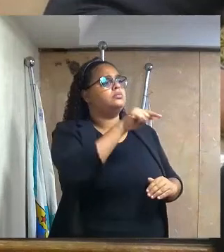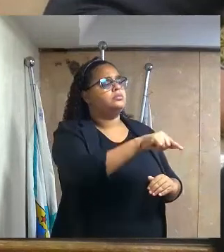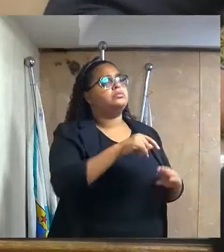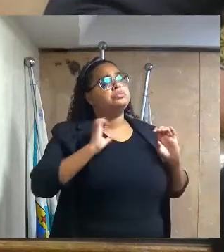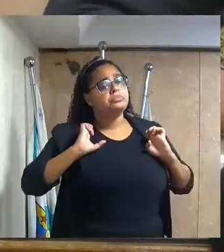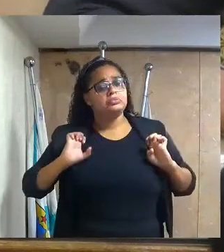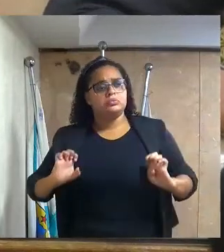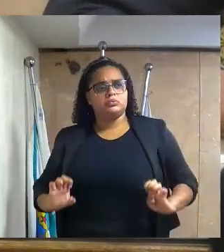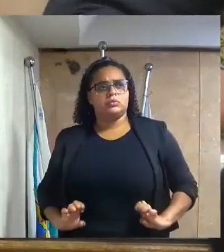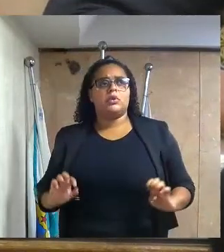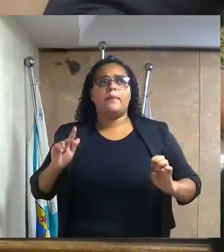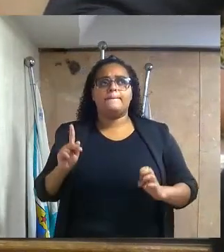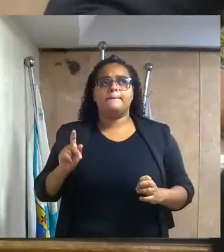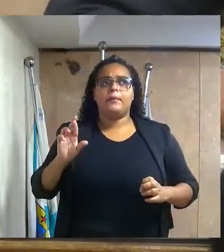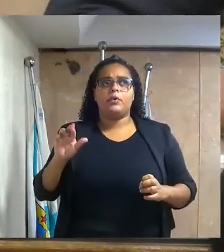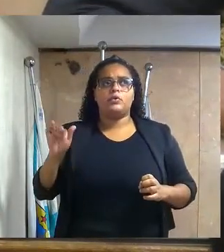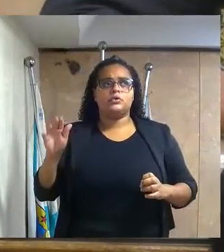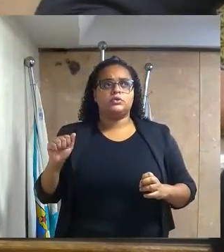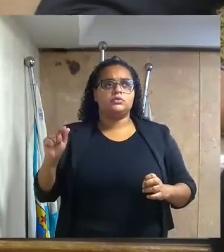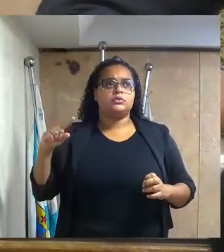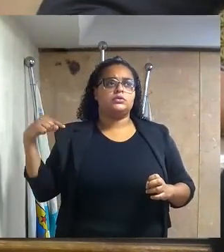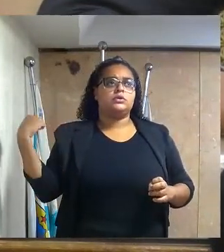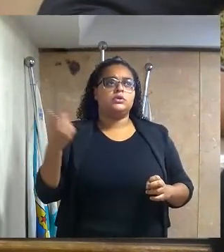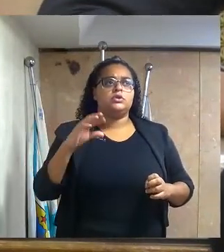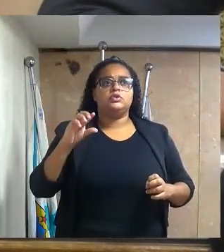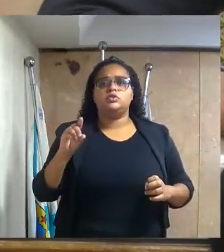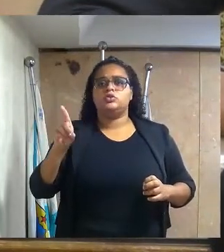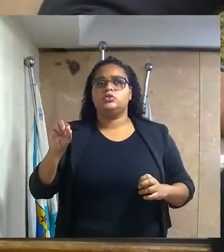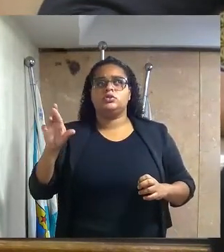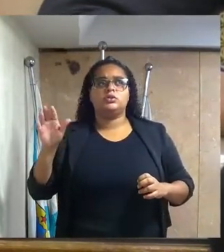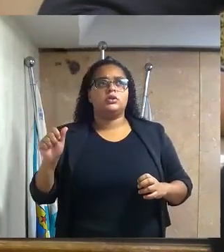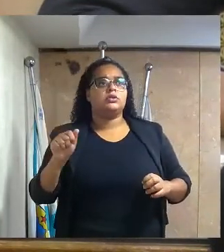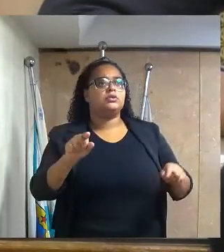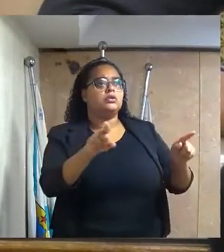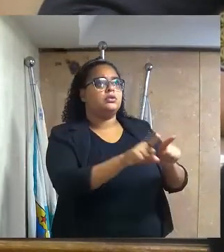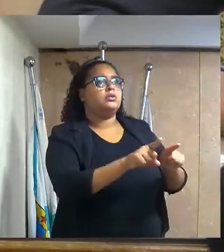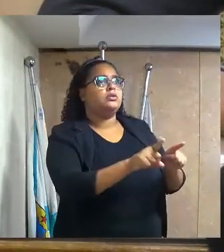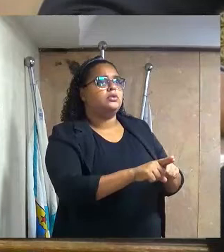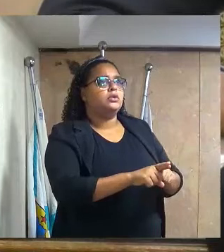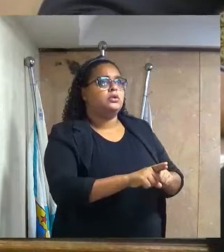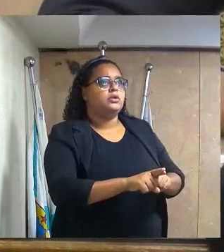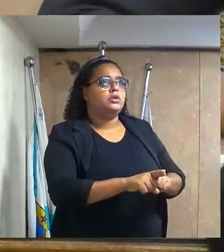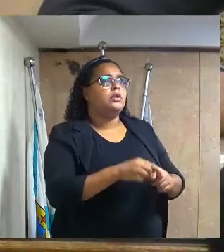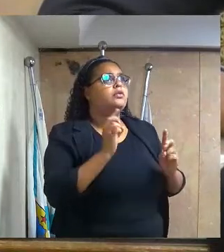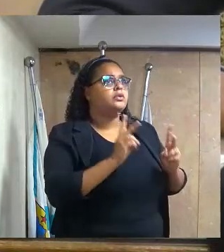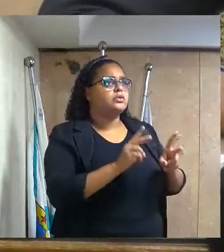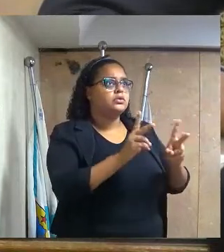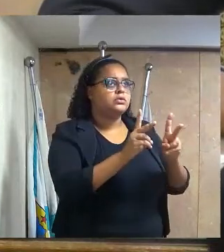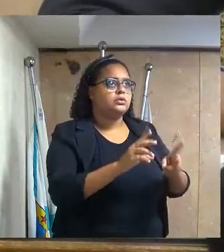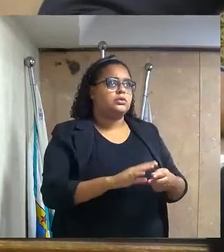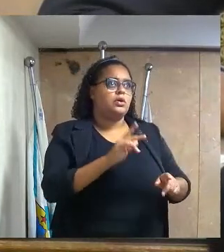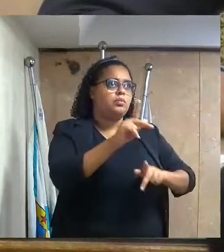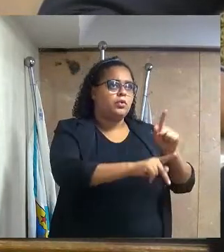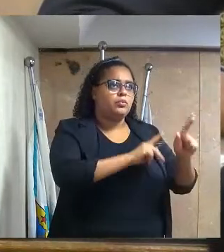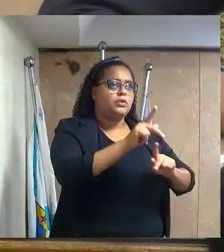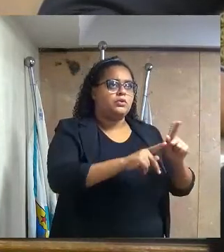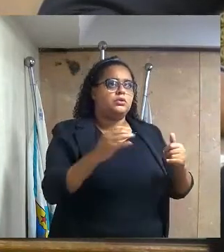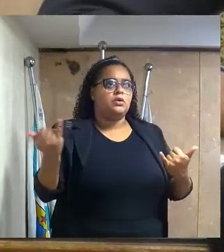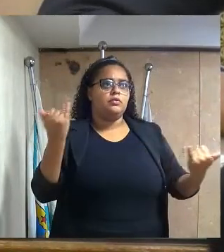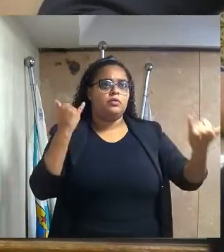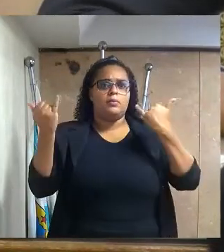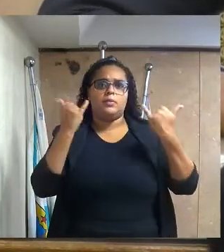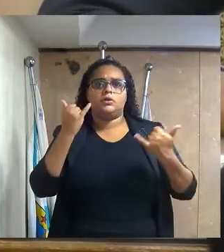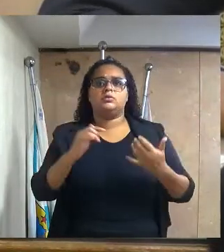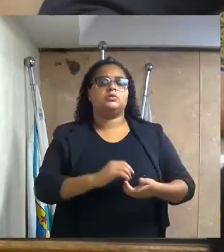na ética, proatividade, altruísmo, dirigência e primazia, a fim de manter a população informada